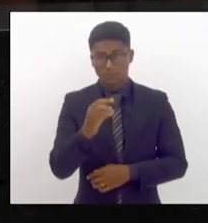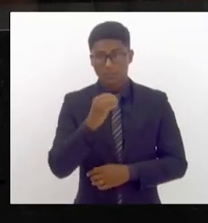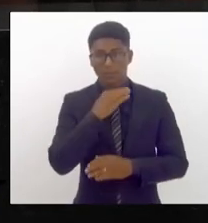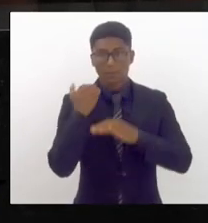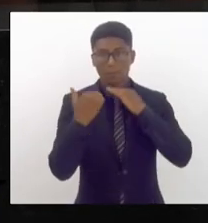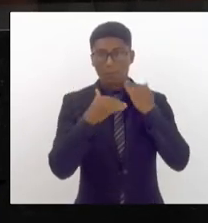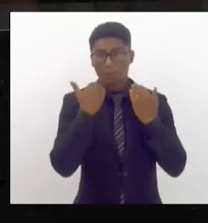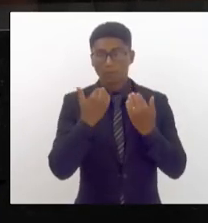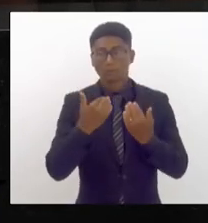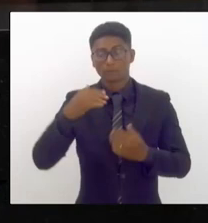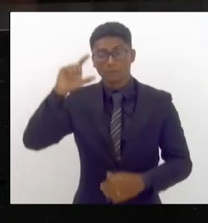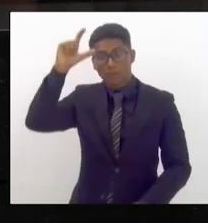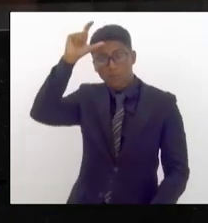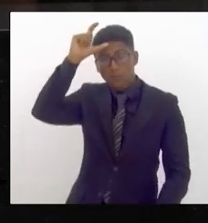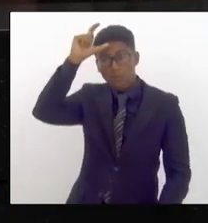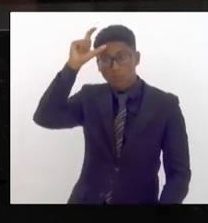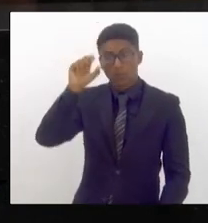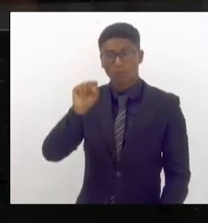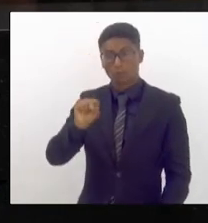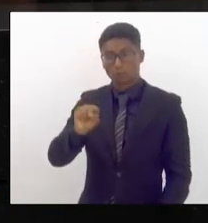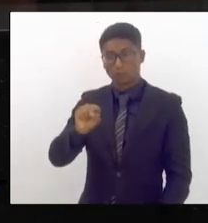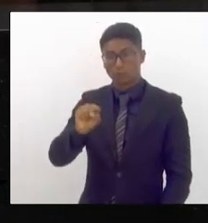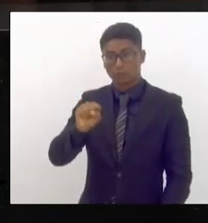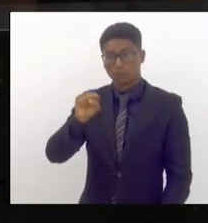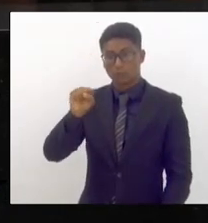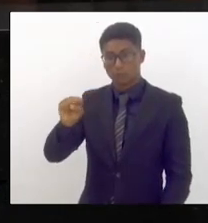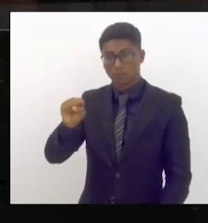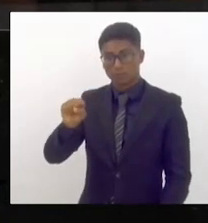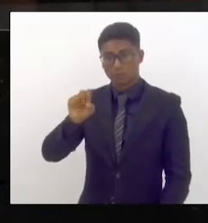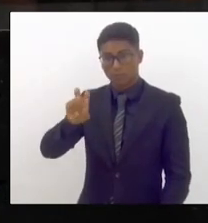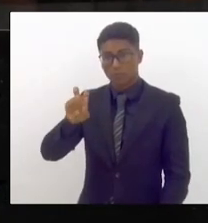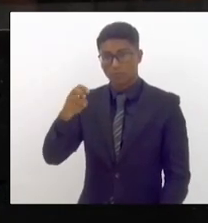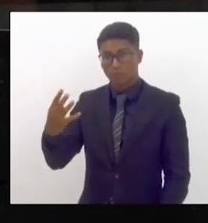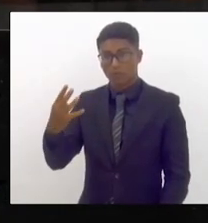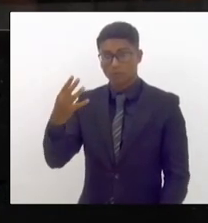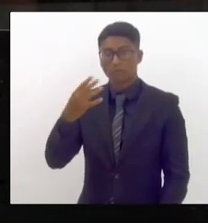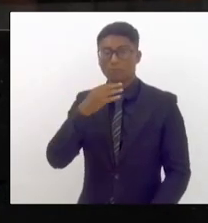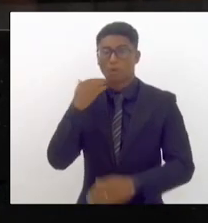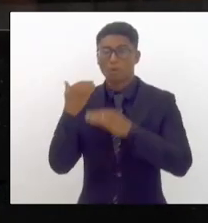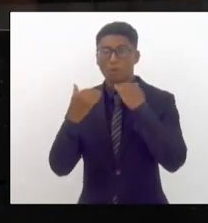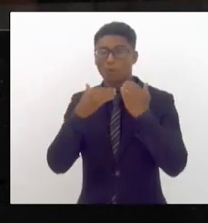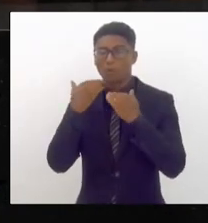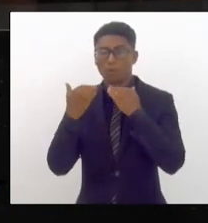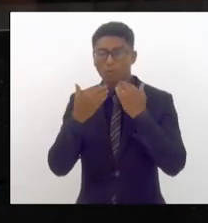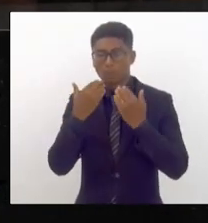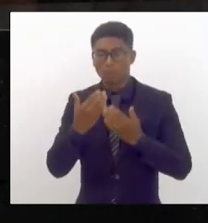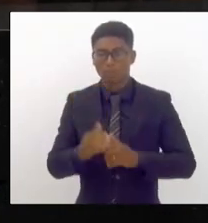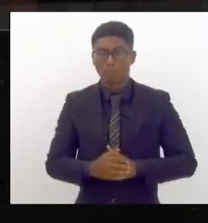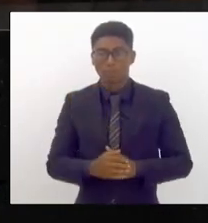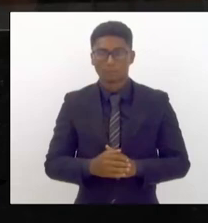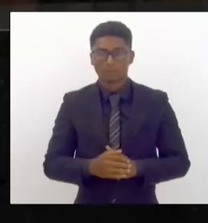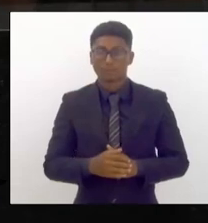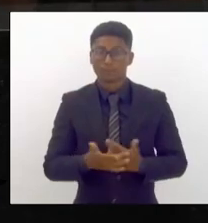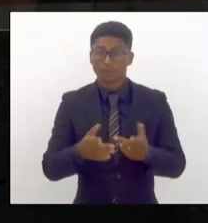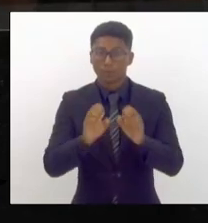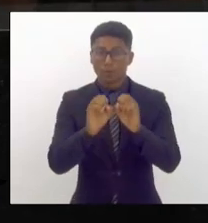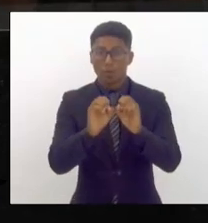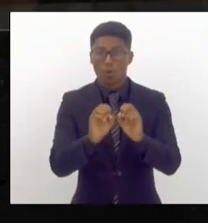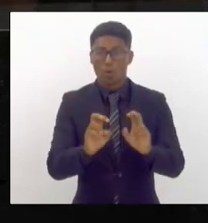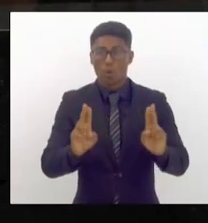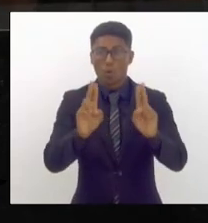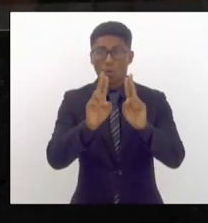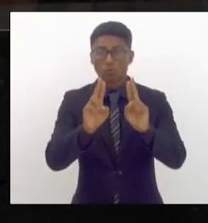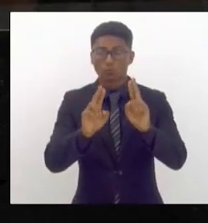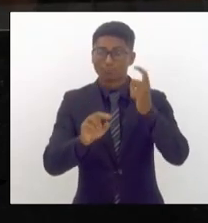Turquia 8.754 mortes enfim a ONU acredita inclusive